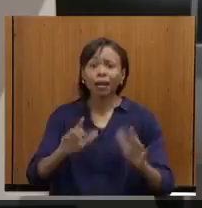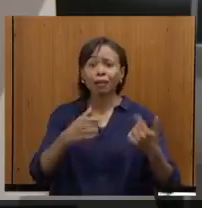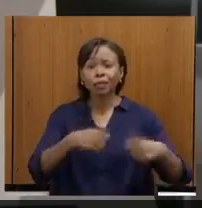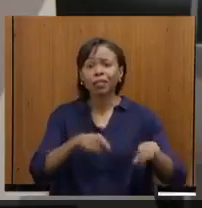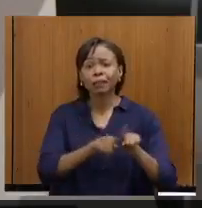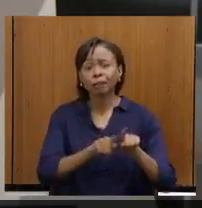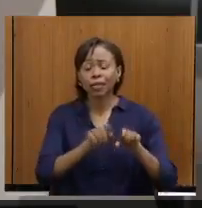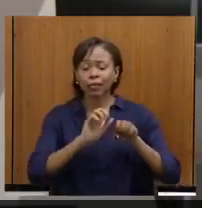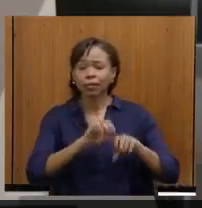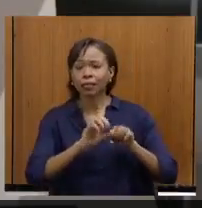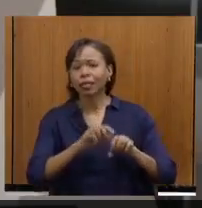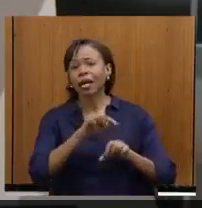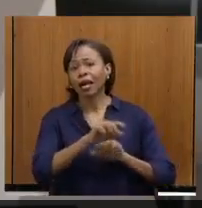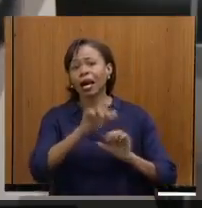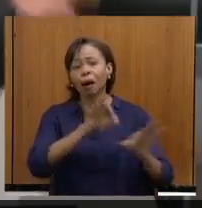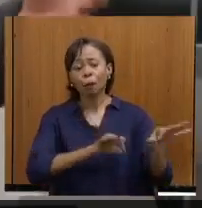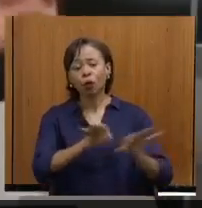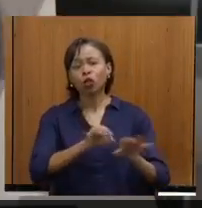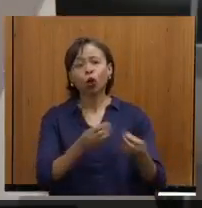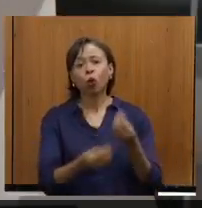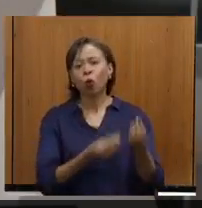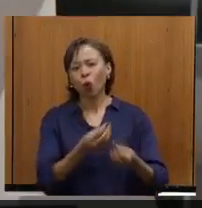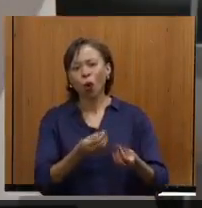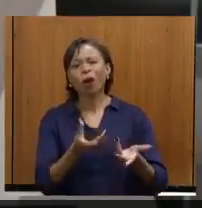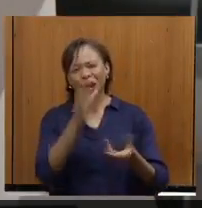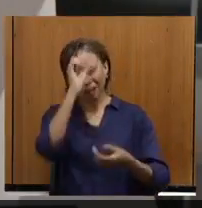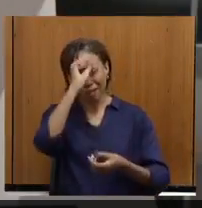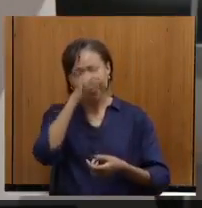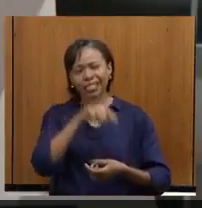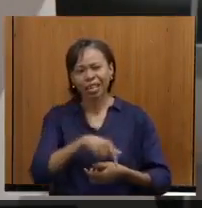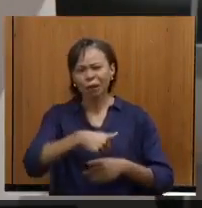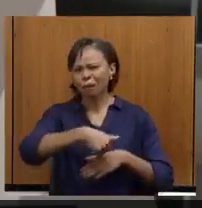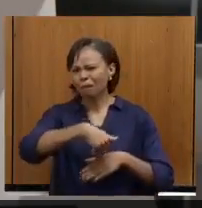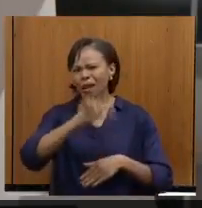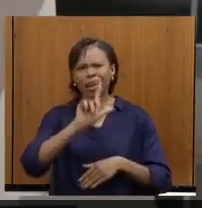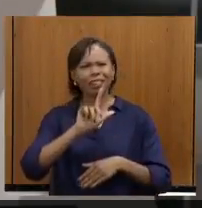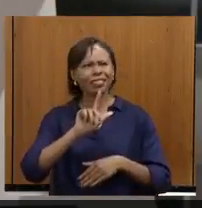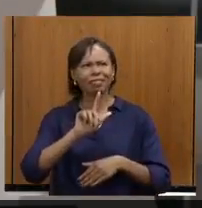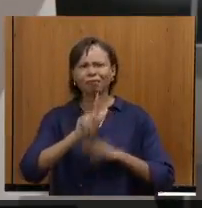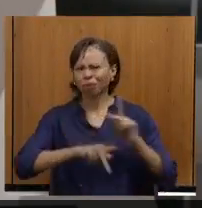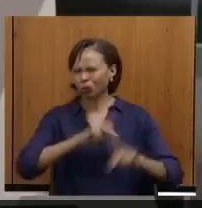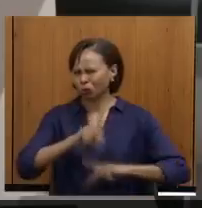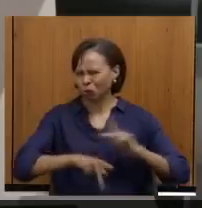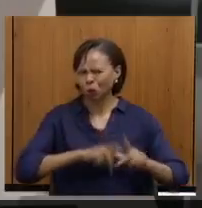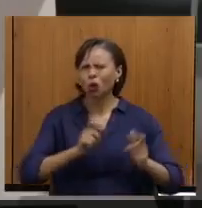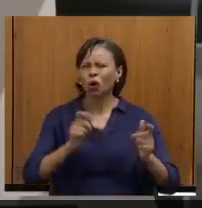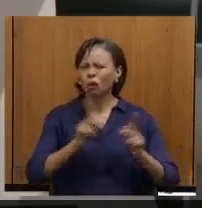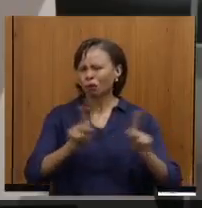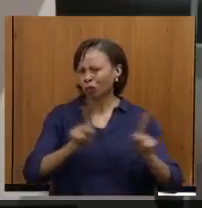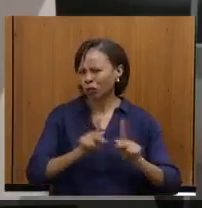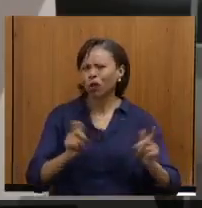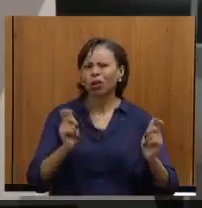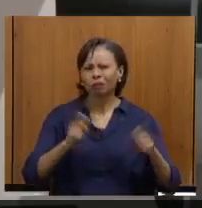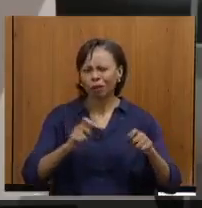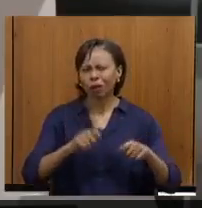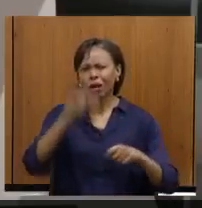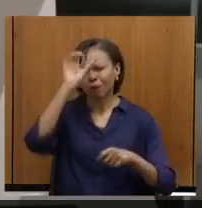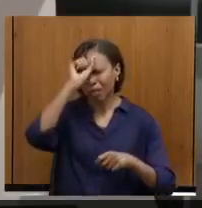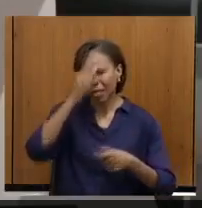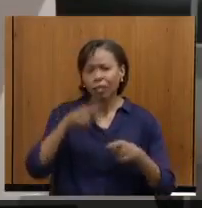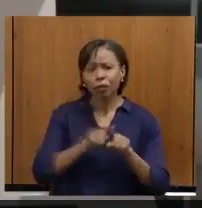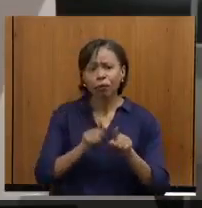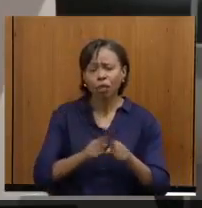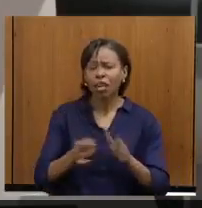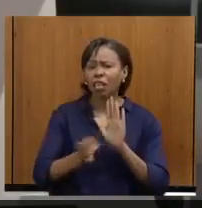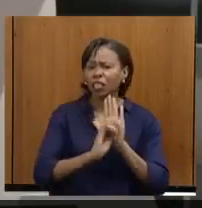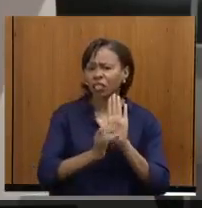projetos. Então, mais de 100 professores percorrerão Minas Gerais para fazer projetos, edital de festas populares, de proteção de documentário e ficção,